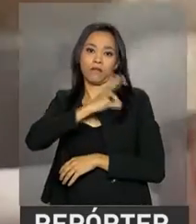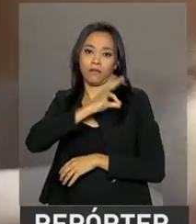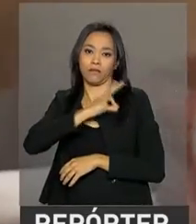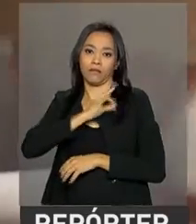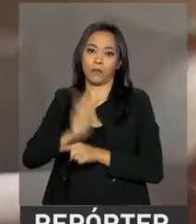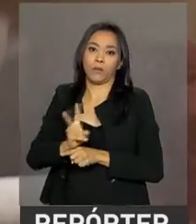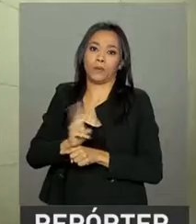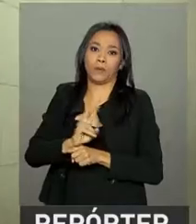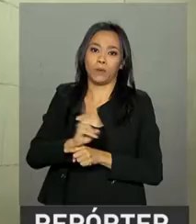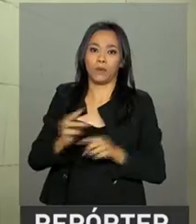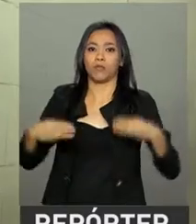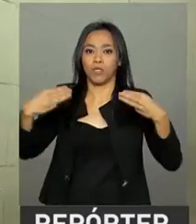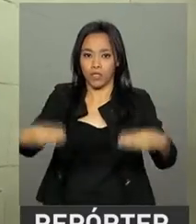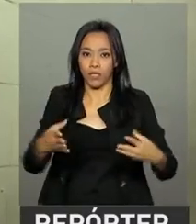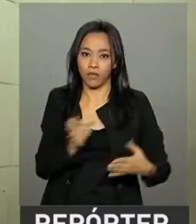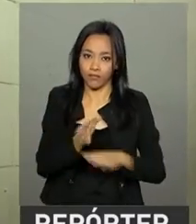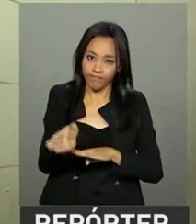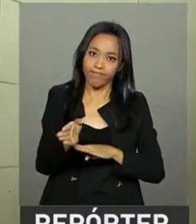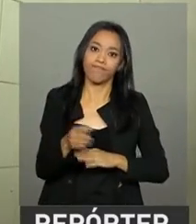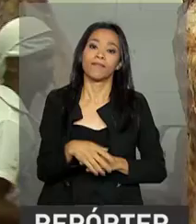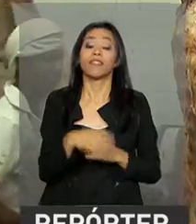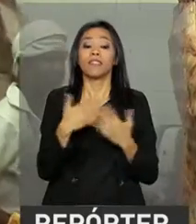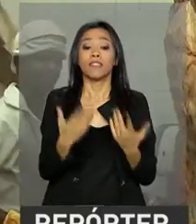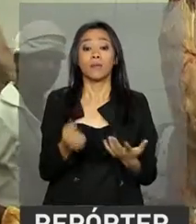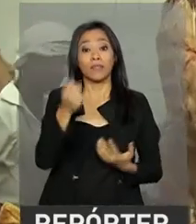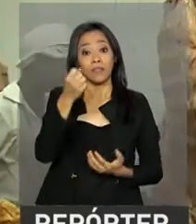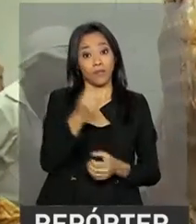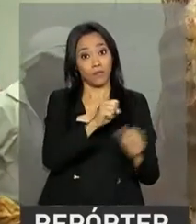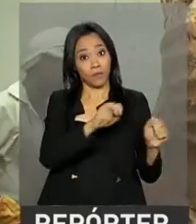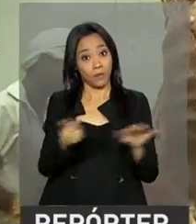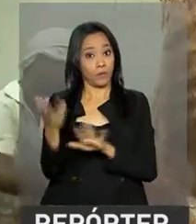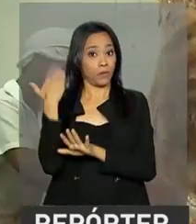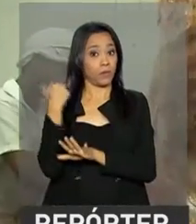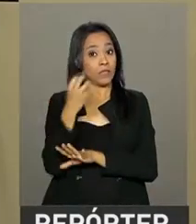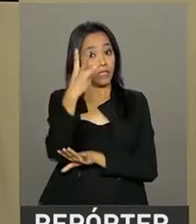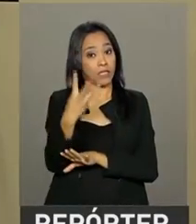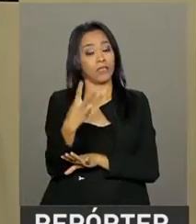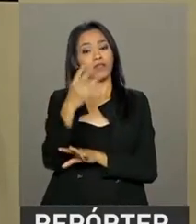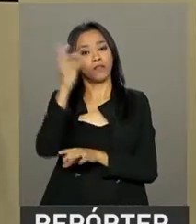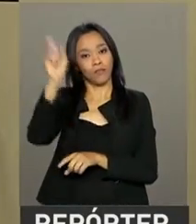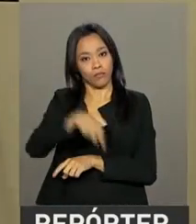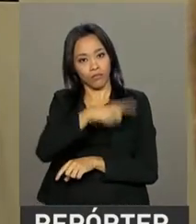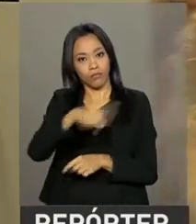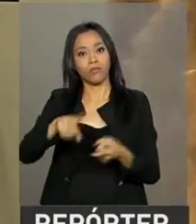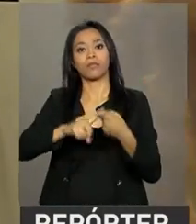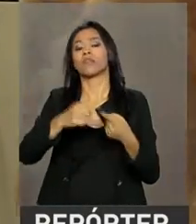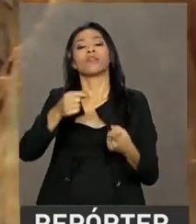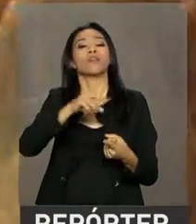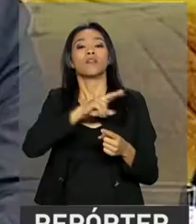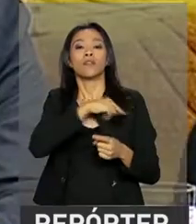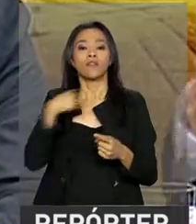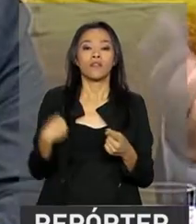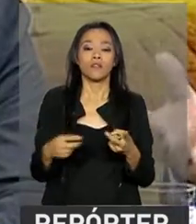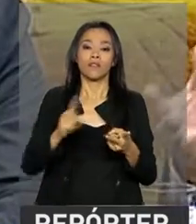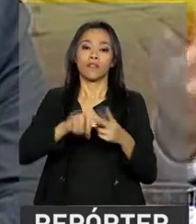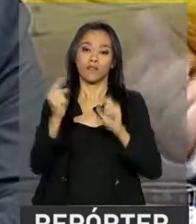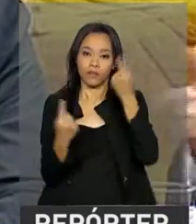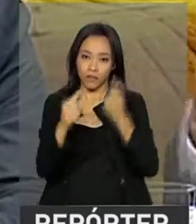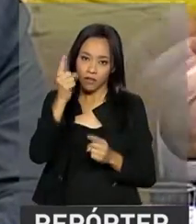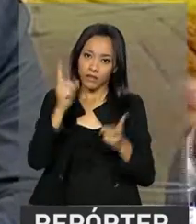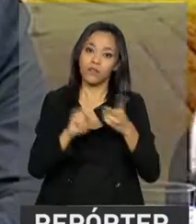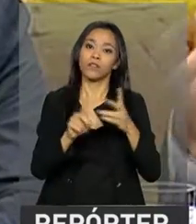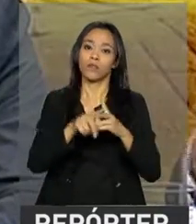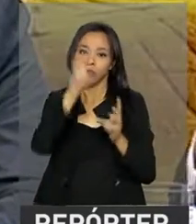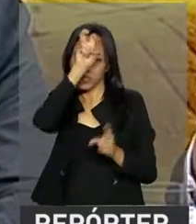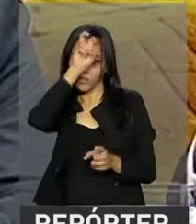último fim de semana, três países suspenderam as restrições. Chile, Egito e China. Toda a mercadoria